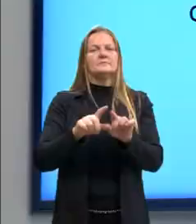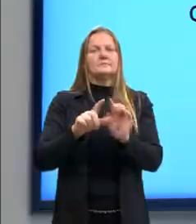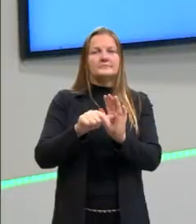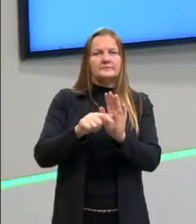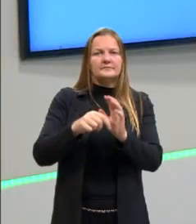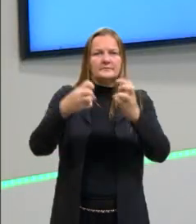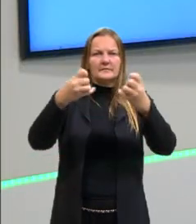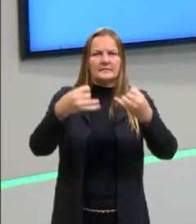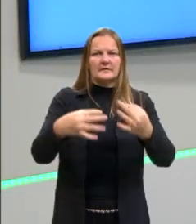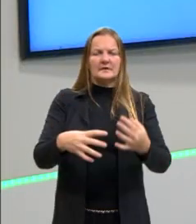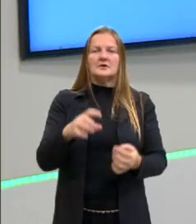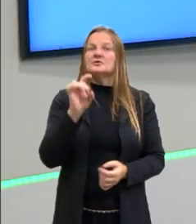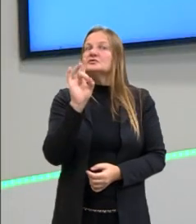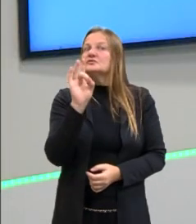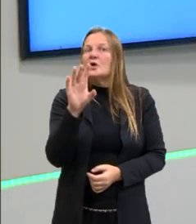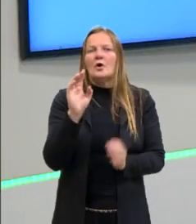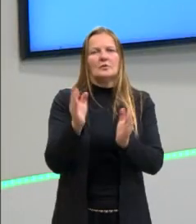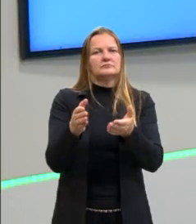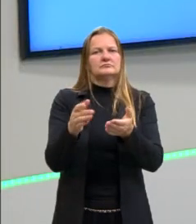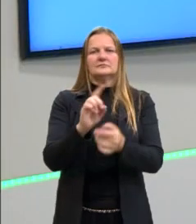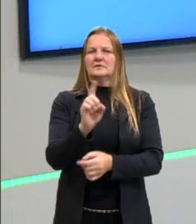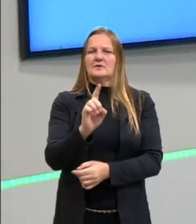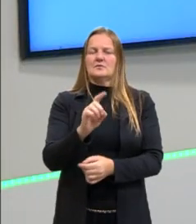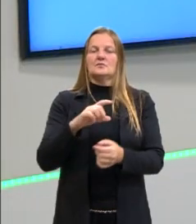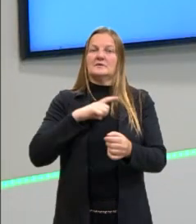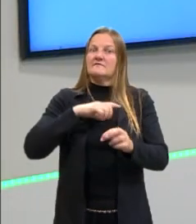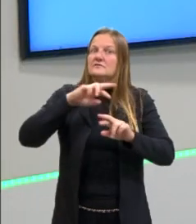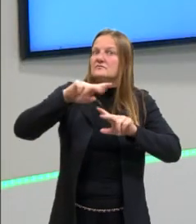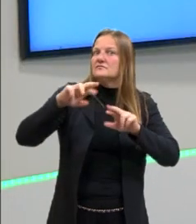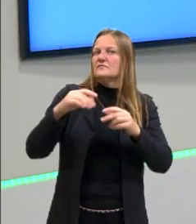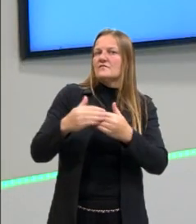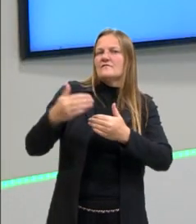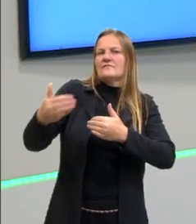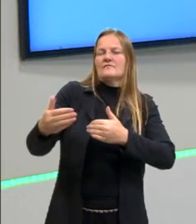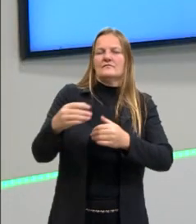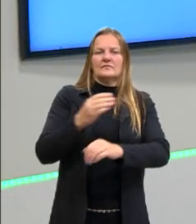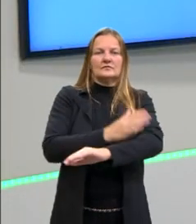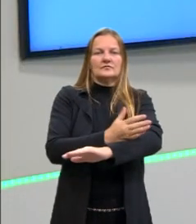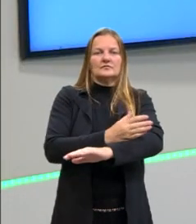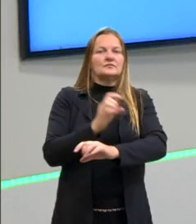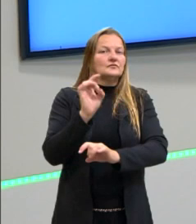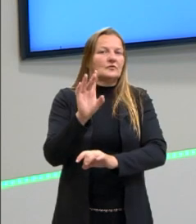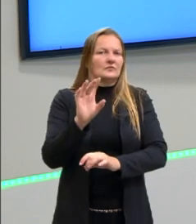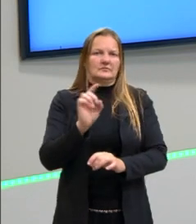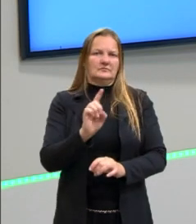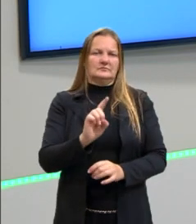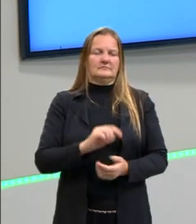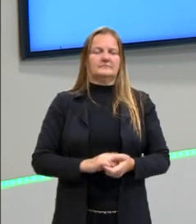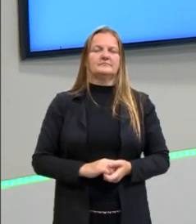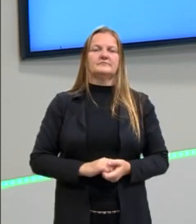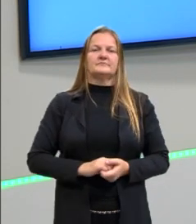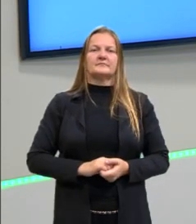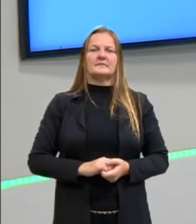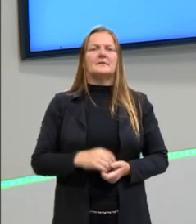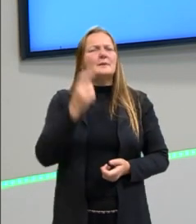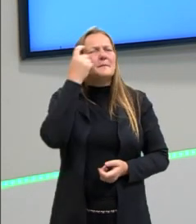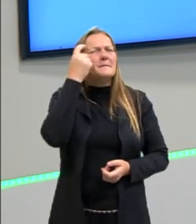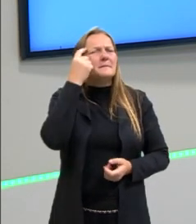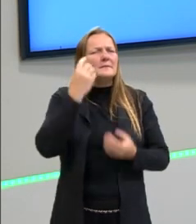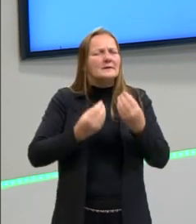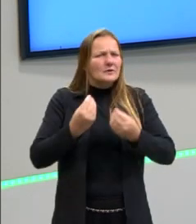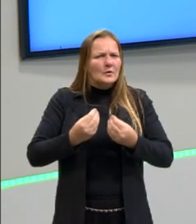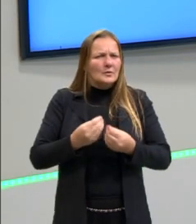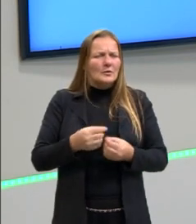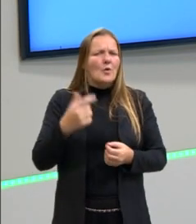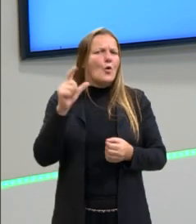falei, não foi um período que teve só isso. A gente não pode resumir a Idade Média a essas questões. E a gente também acaba pensando, tá, mas